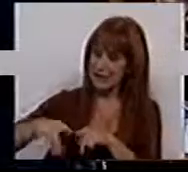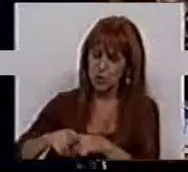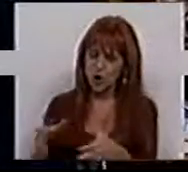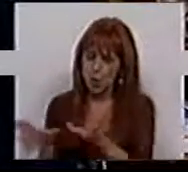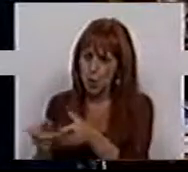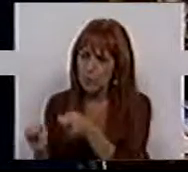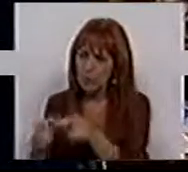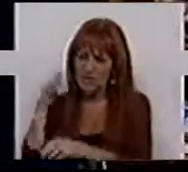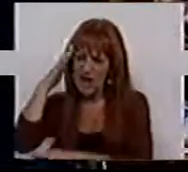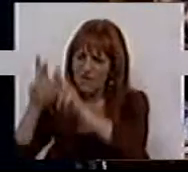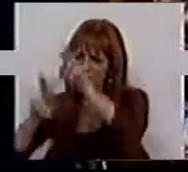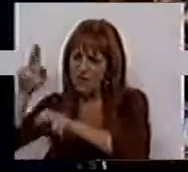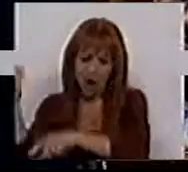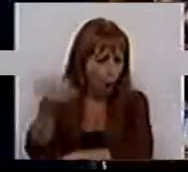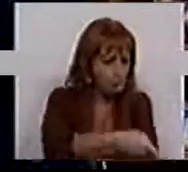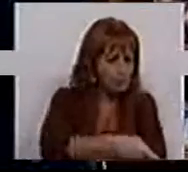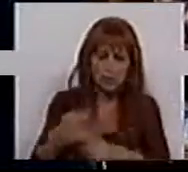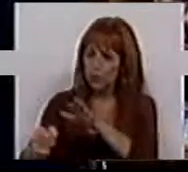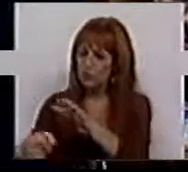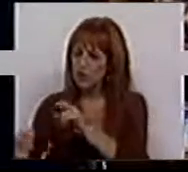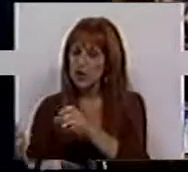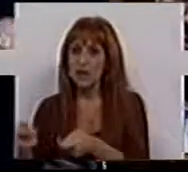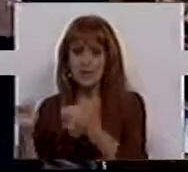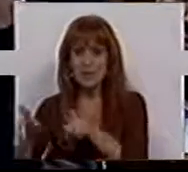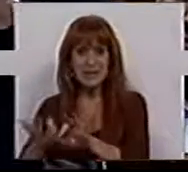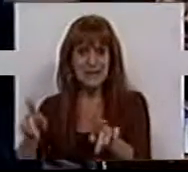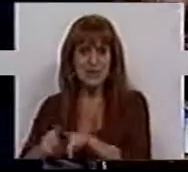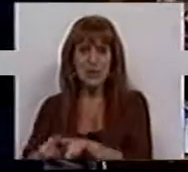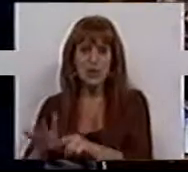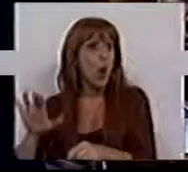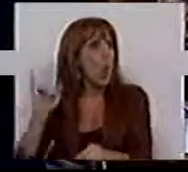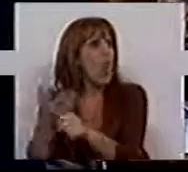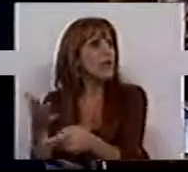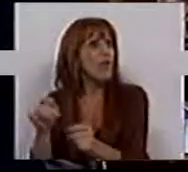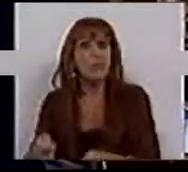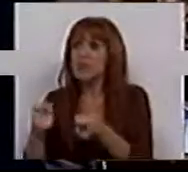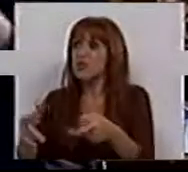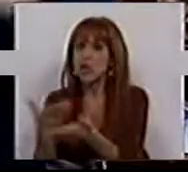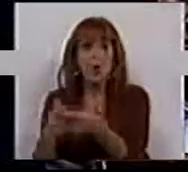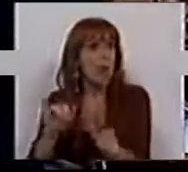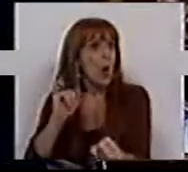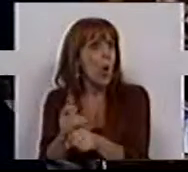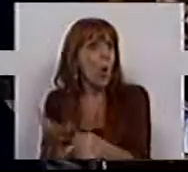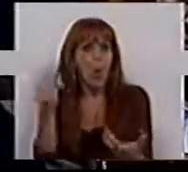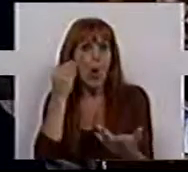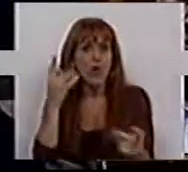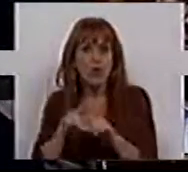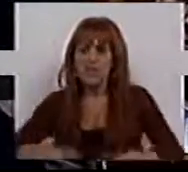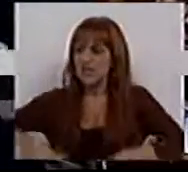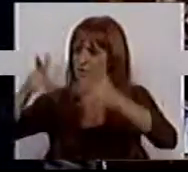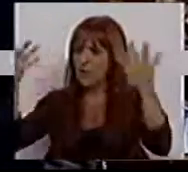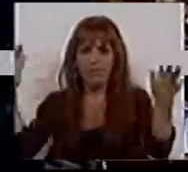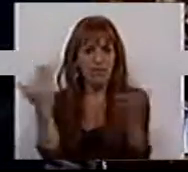uma lógica especulativa dos fundos de investimento, como se não houvesse outra forma de investir na economia, nem outra forma de